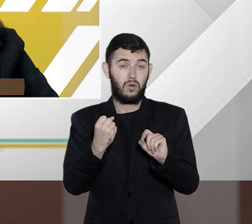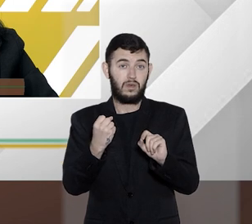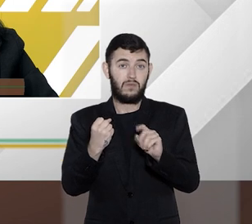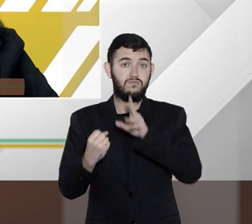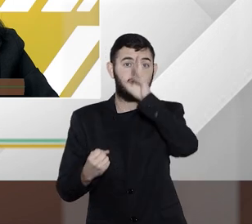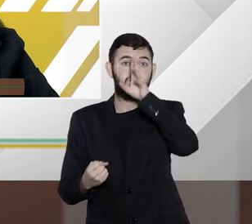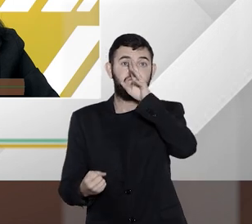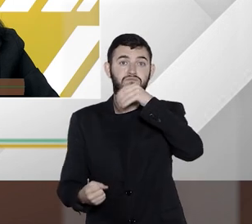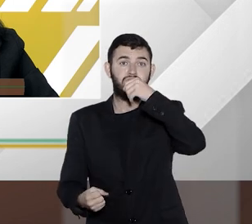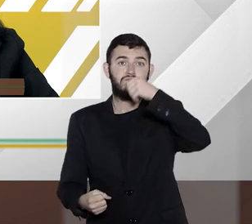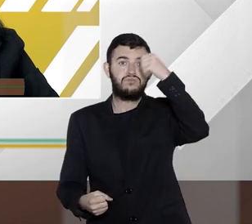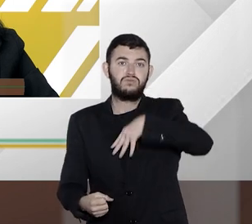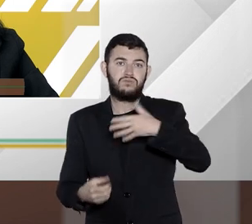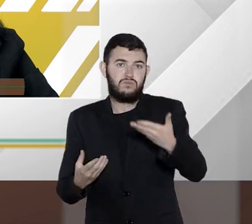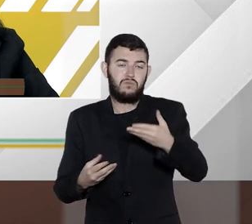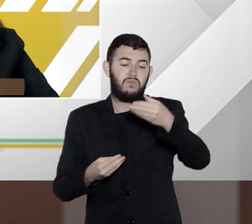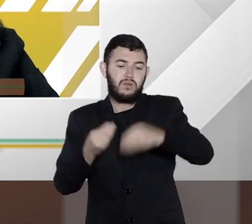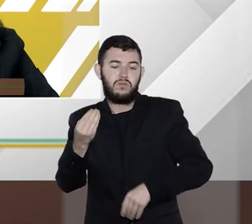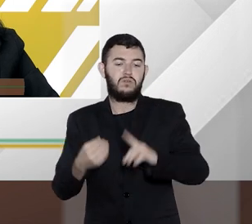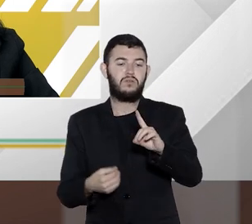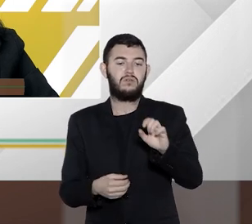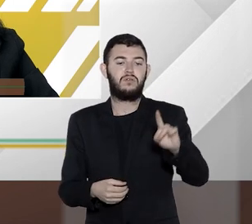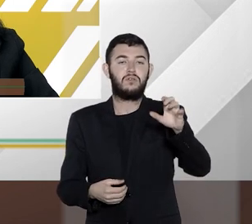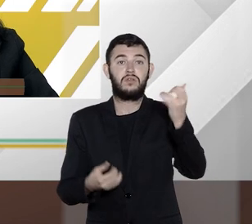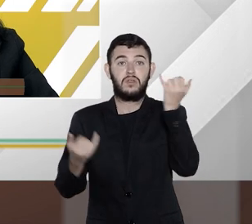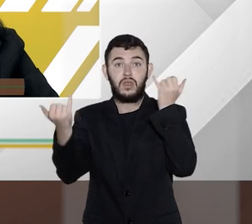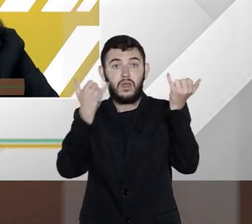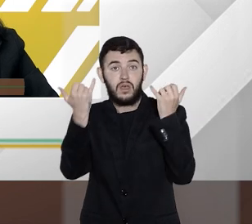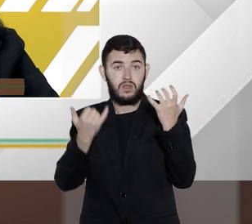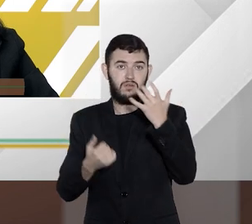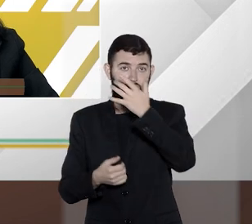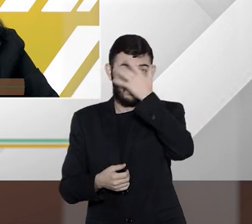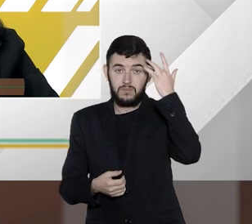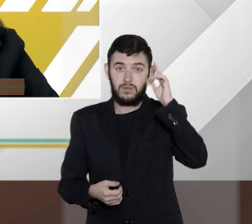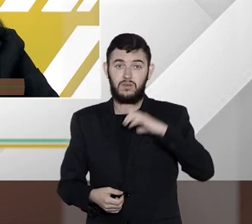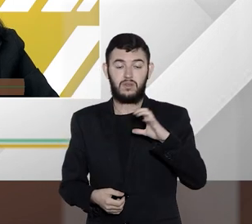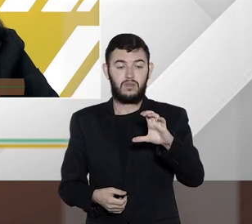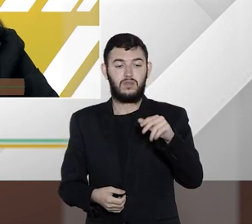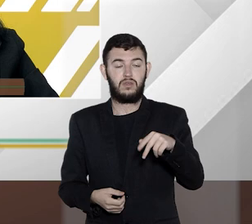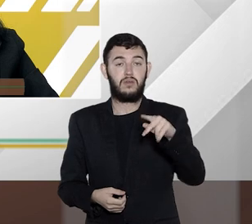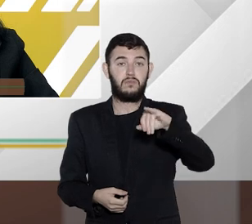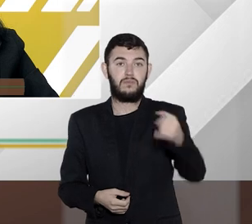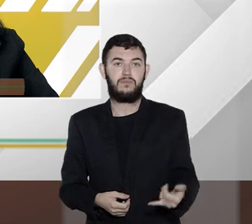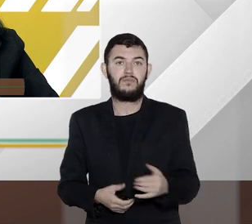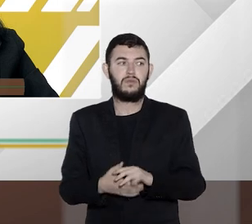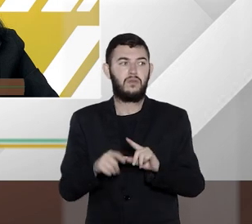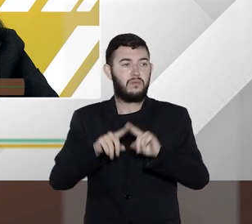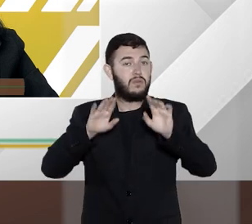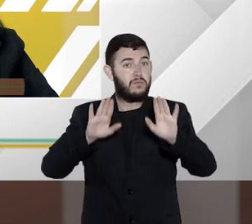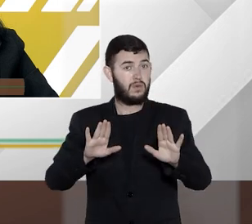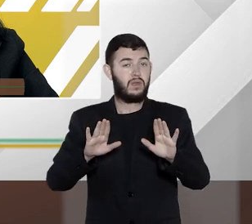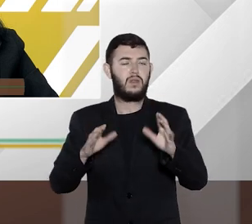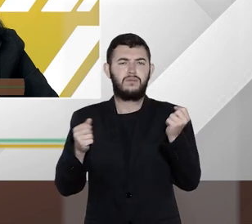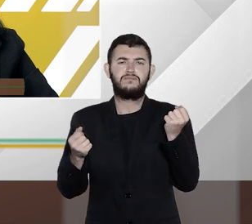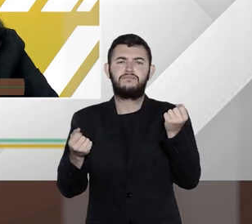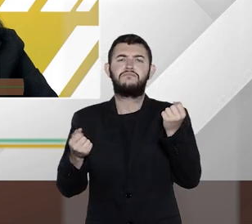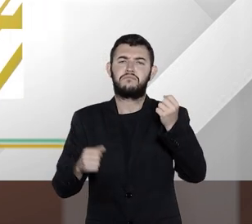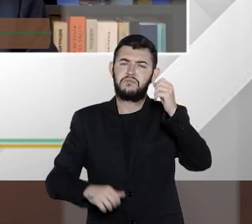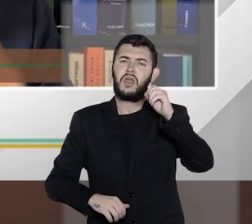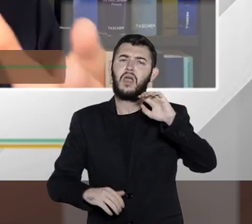contribuintes? Bem, Fátima, eu acho que essa uma pergunta bastante importante, porque o que na prática